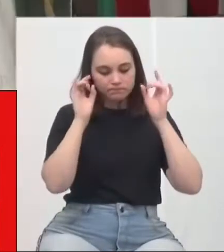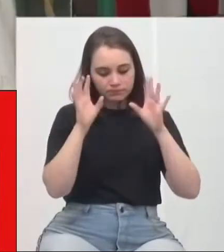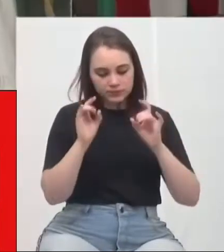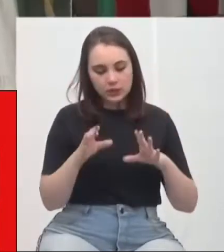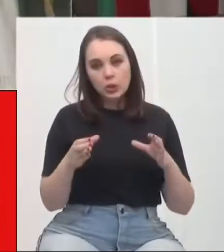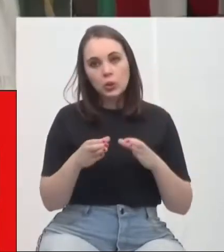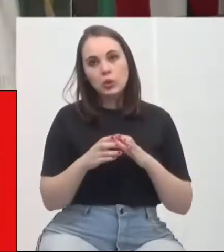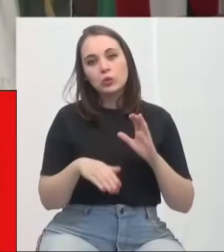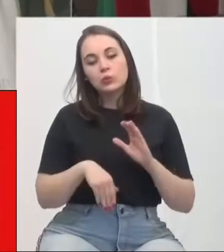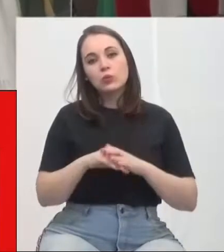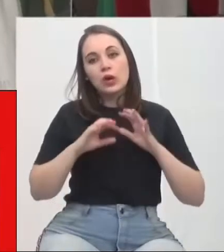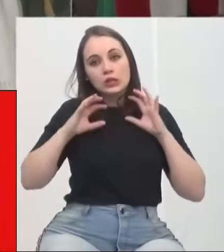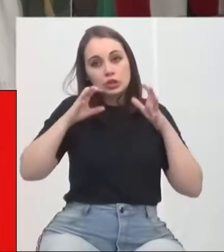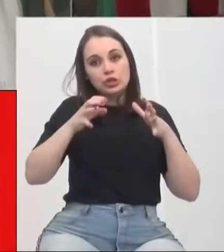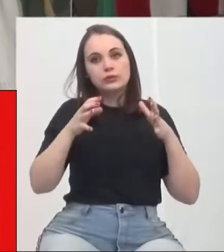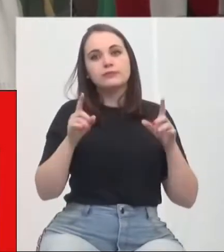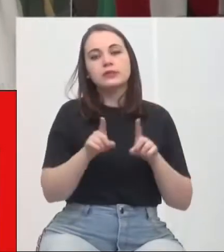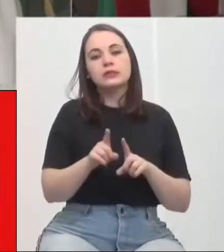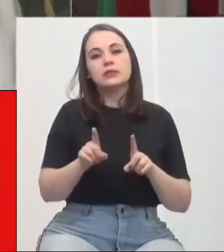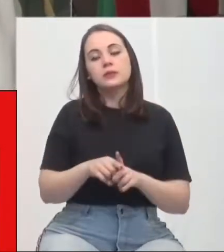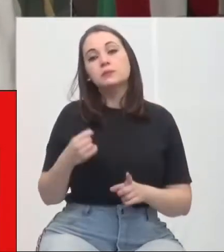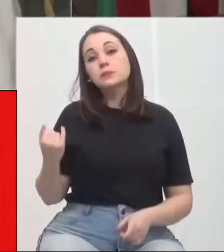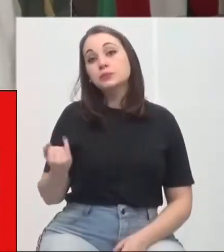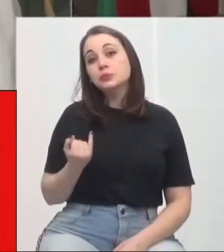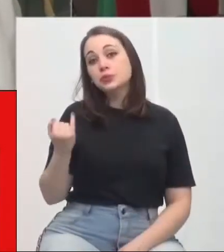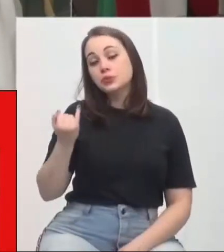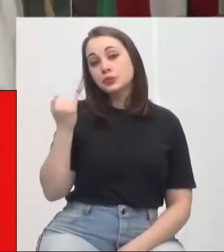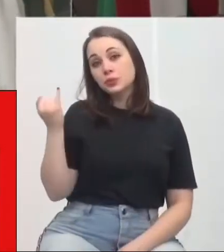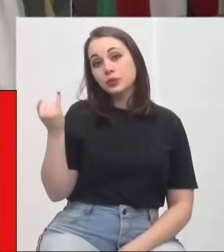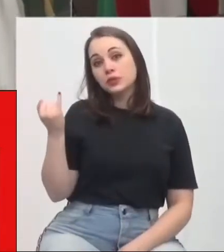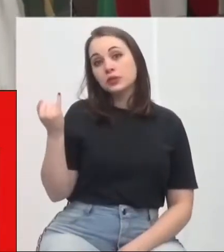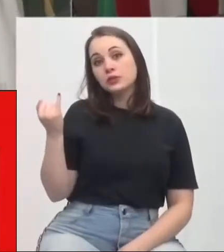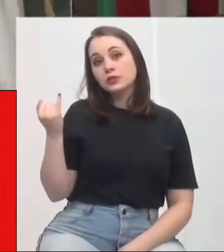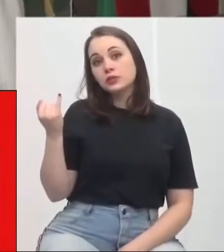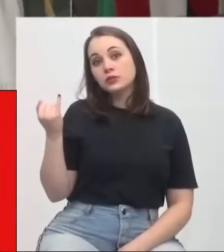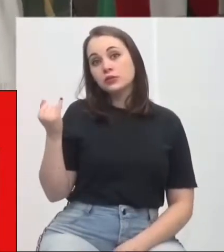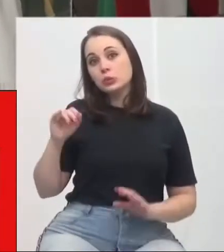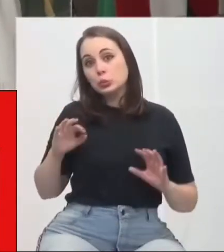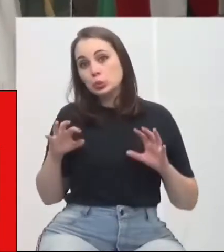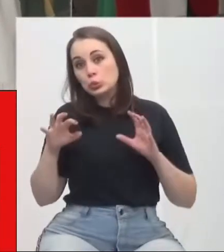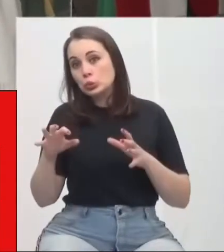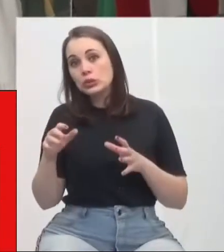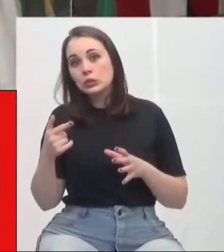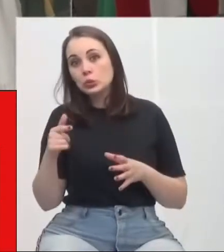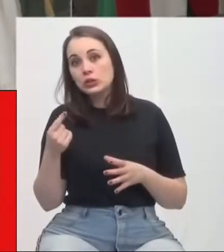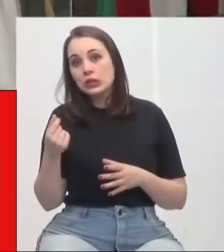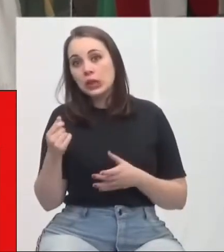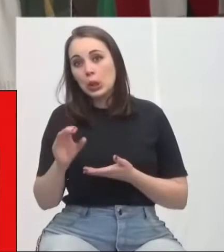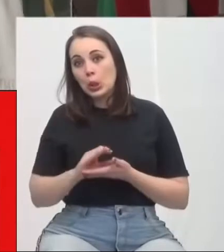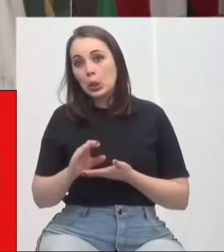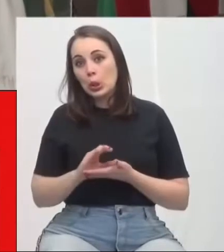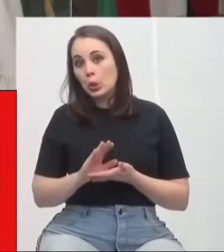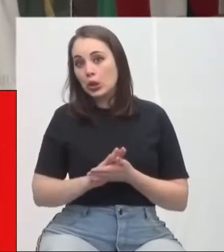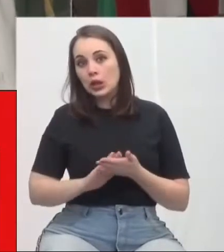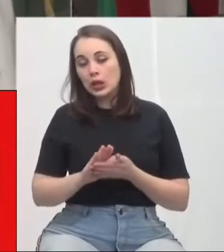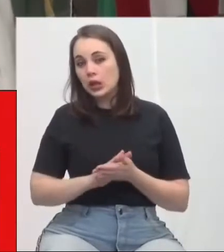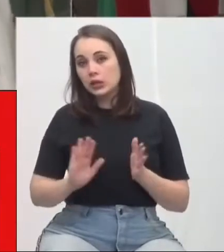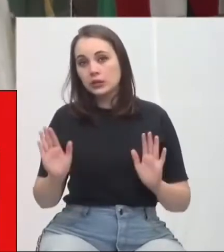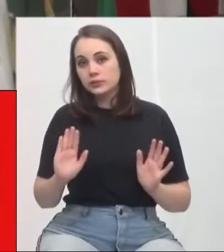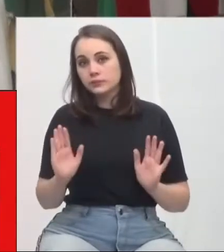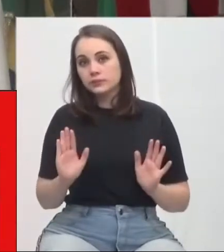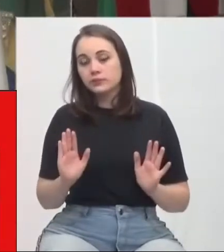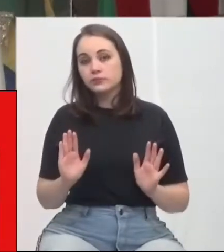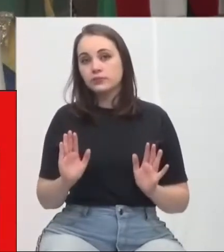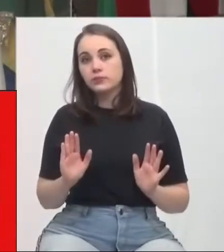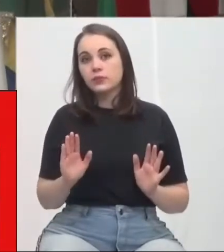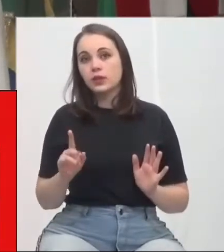Esporte Clube, e de extrema importância, o Criciúma Esporte Clube, se não me engano, é sem fins lucrativos, estatutariamente, e, se não me engano,